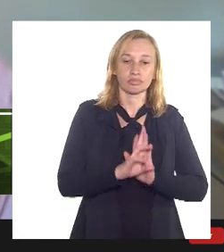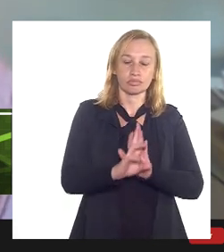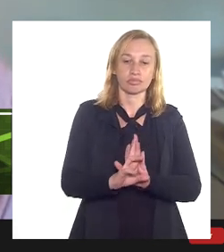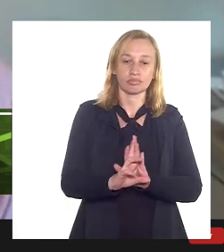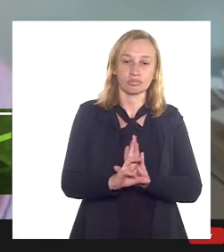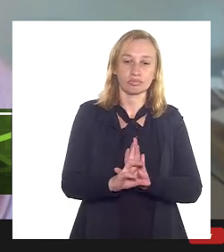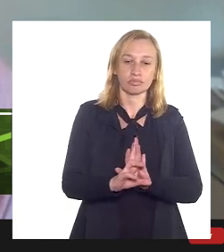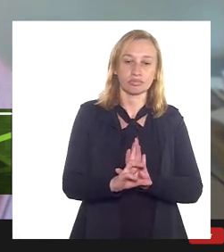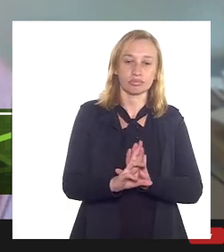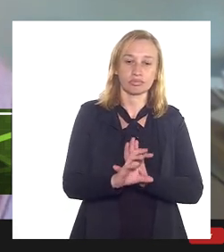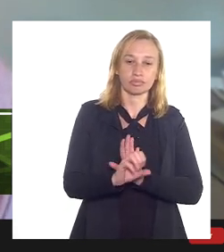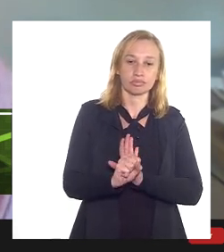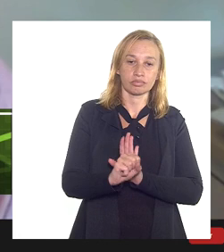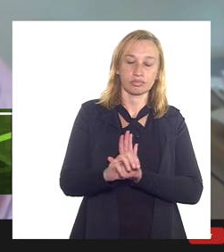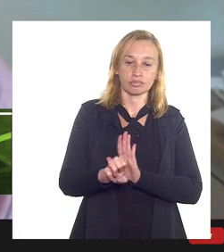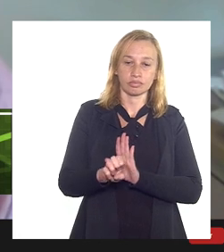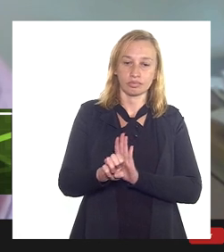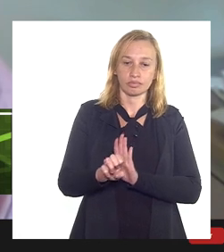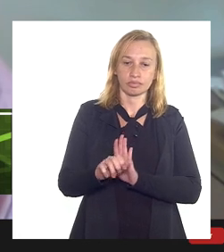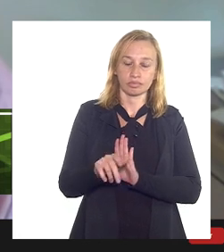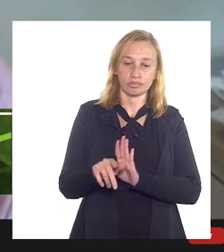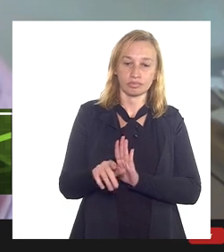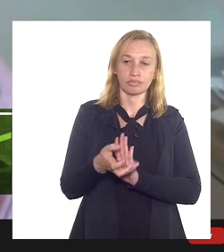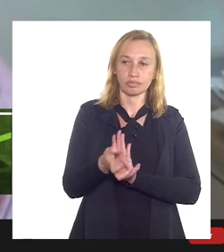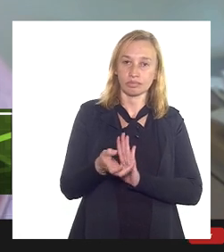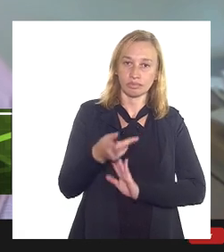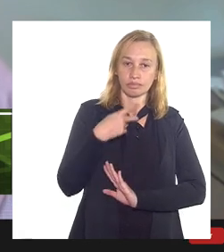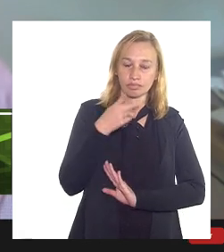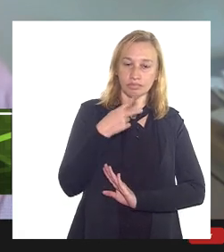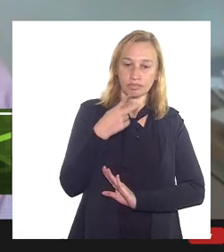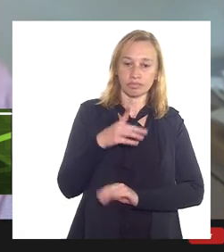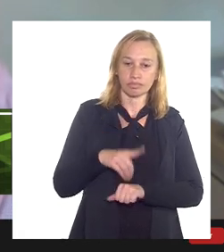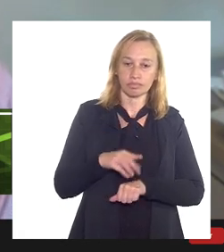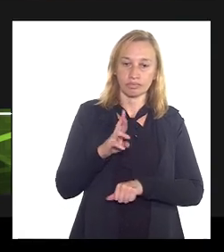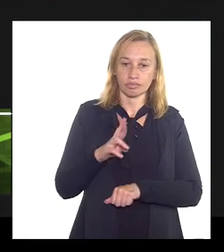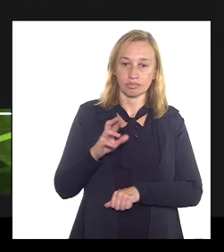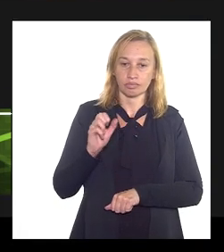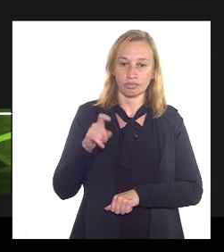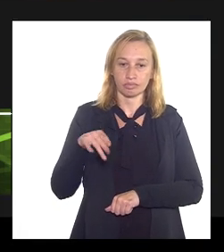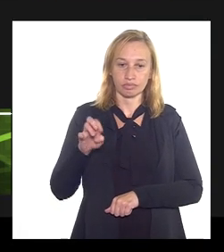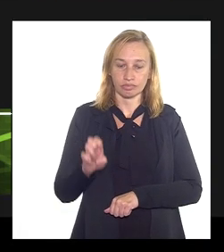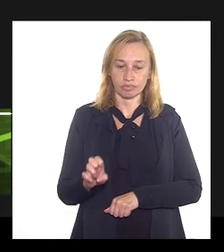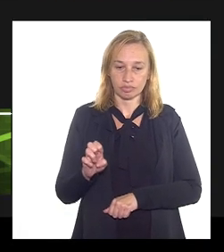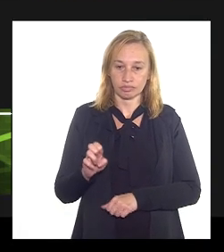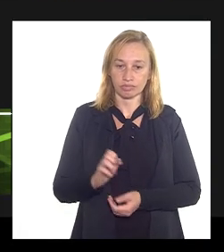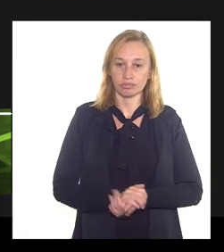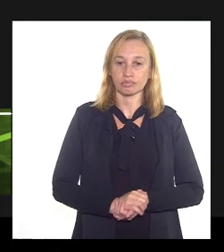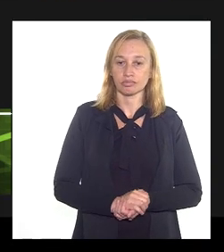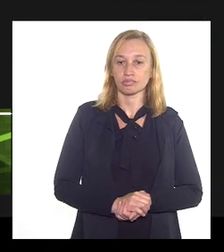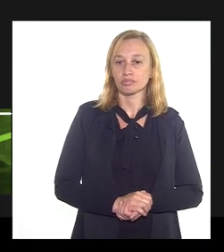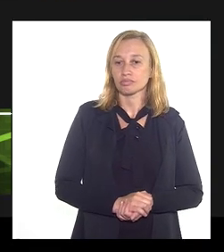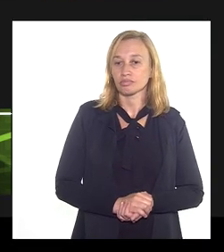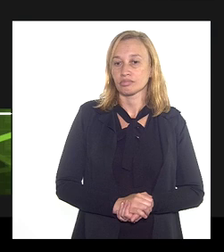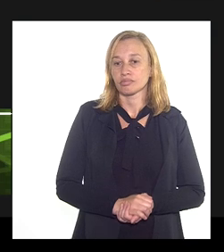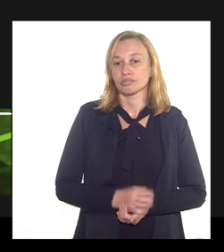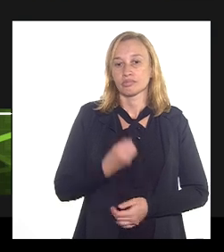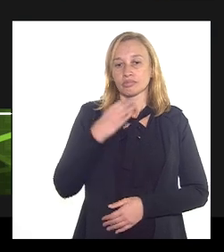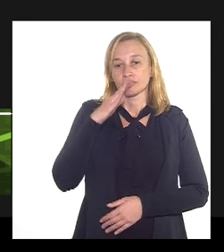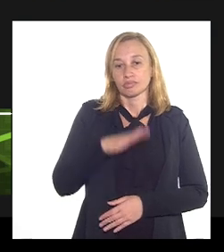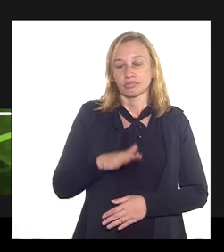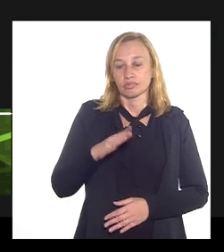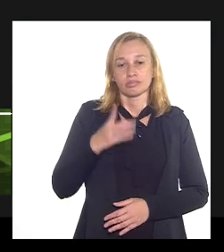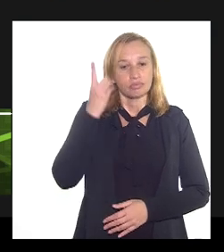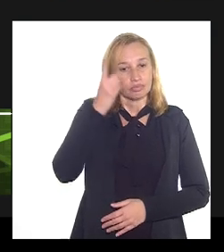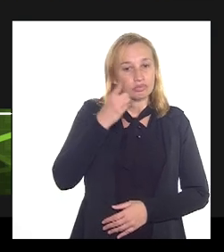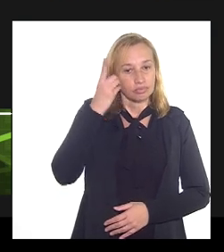CINFERGIO quer levantar alguma questão. Dr. Alexandre, se ainda estiver aí. Boa tarde, deputado.